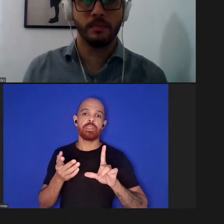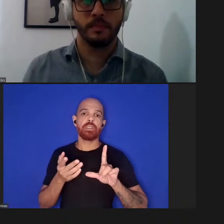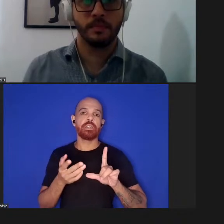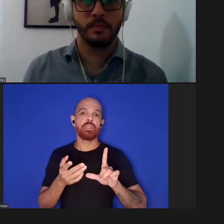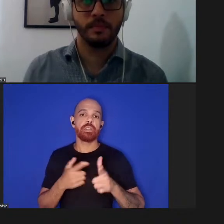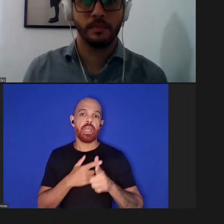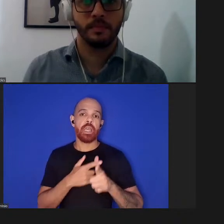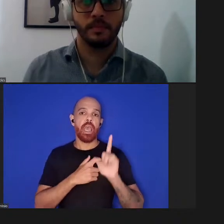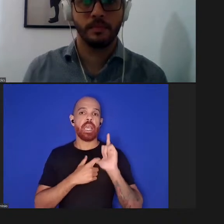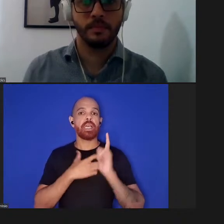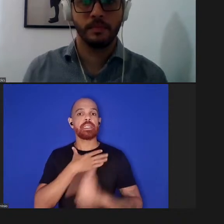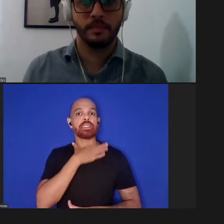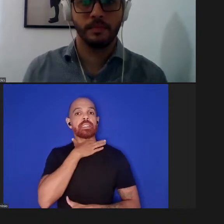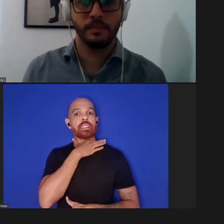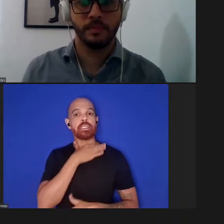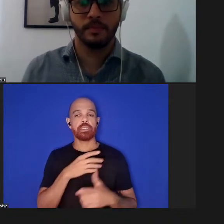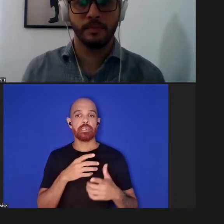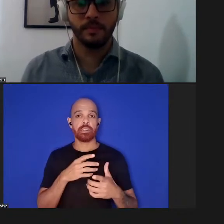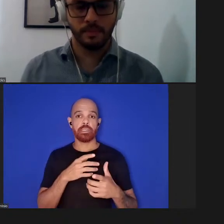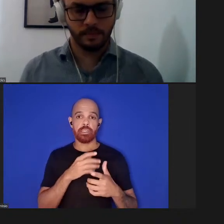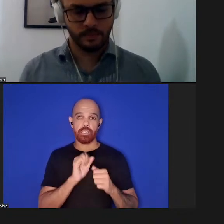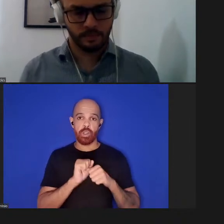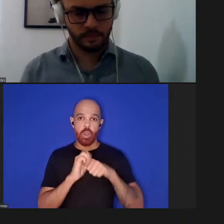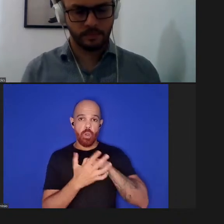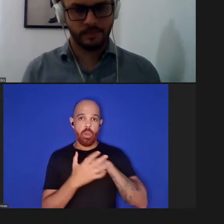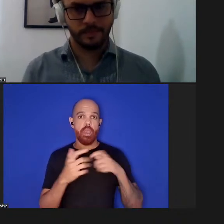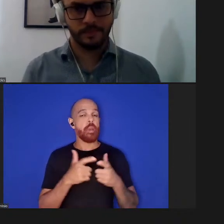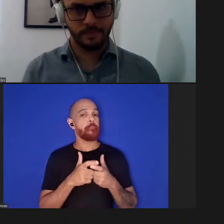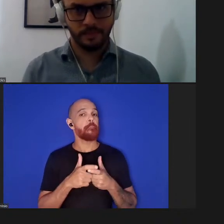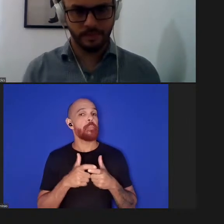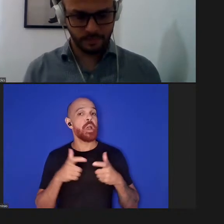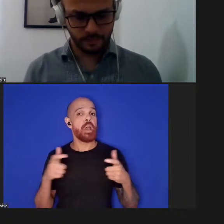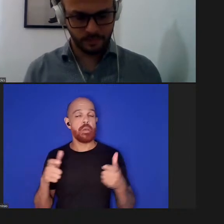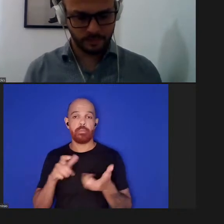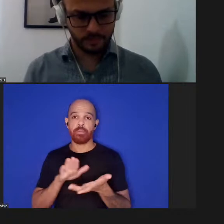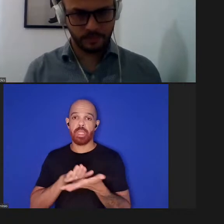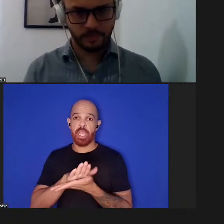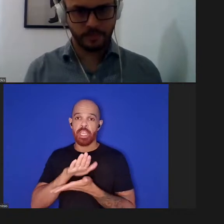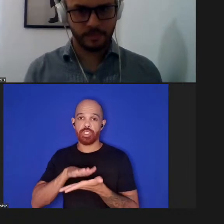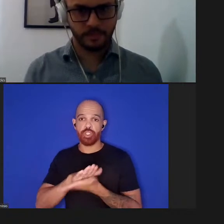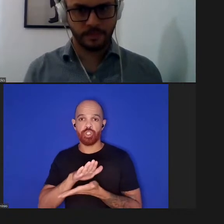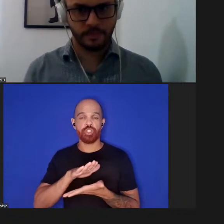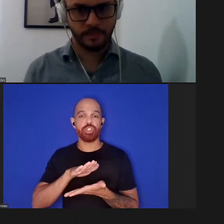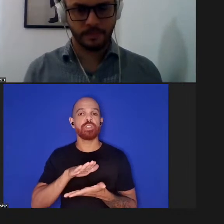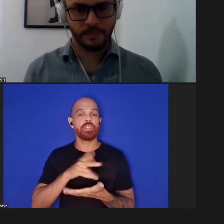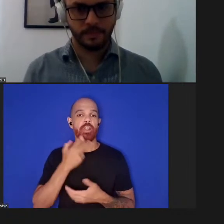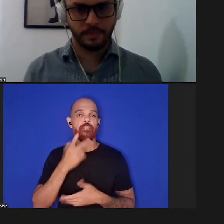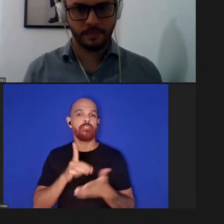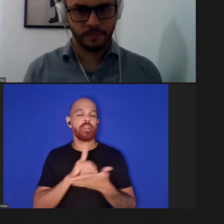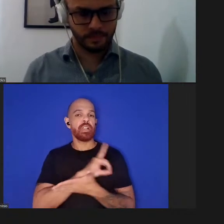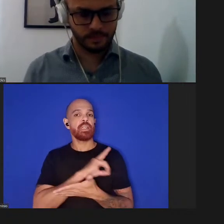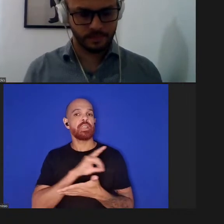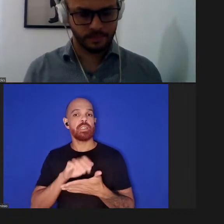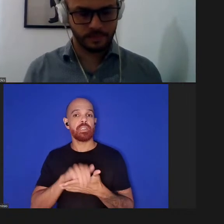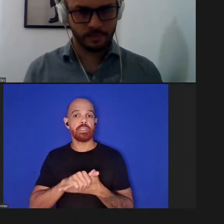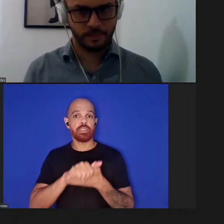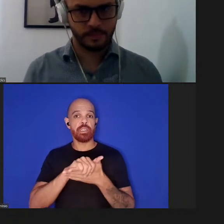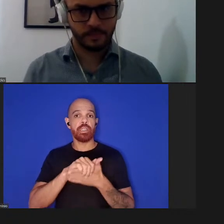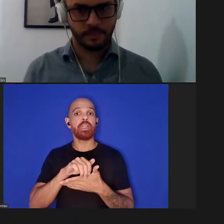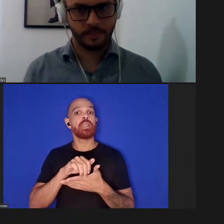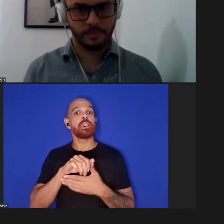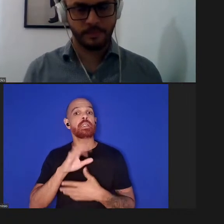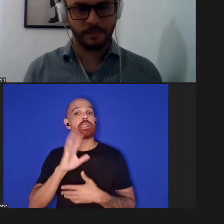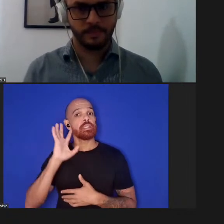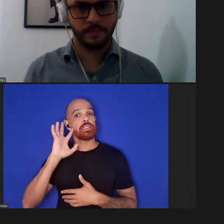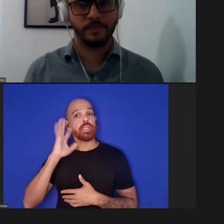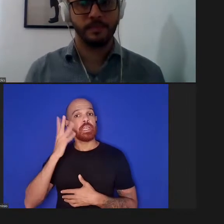-19 grande parte das editores como eu mencionei na minha palestra decidiram simplesmente